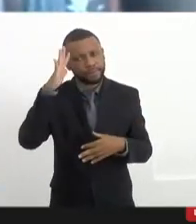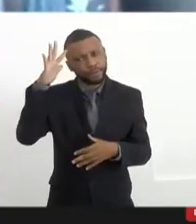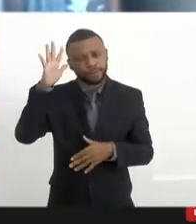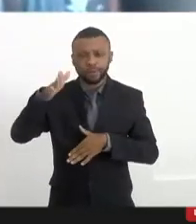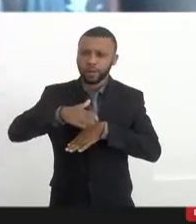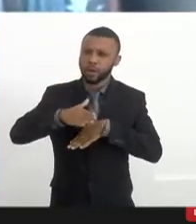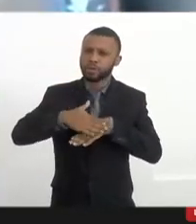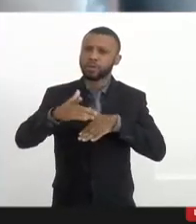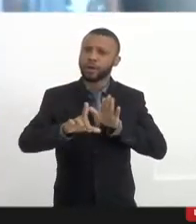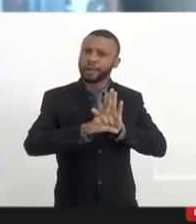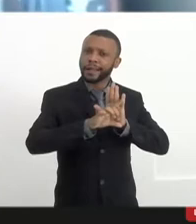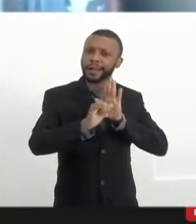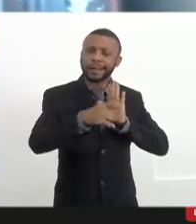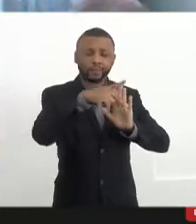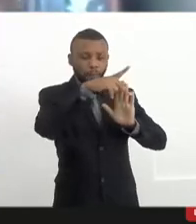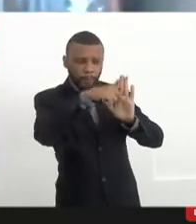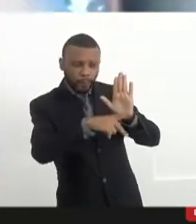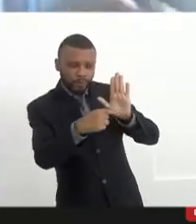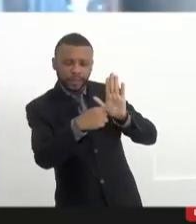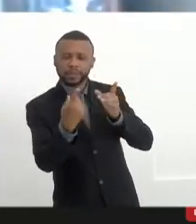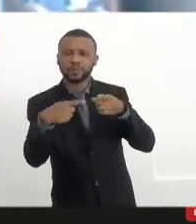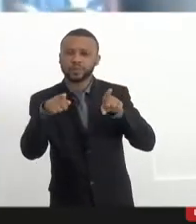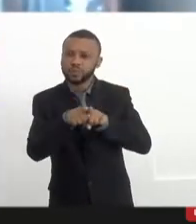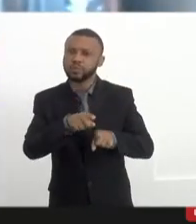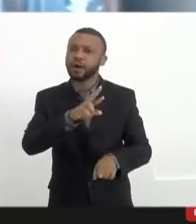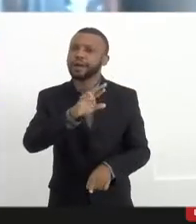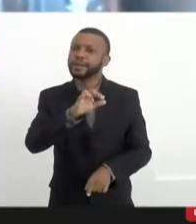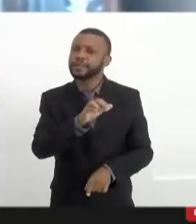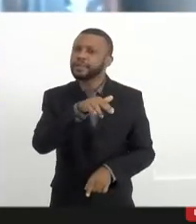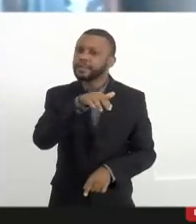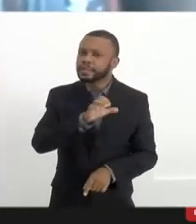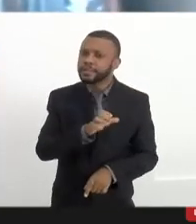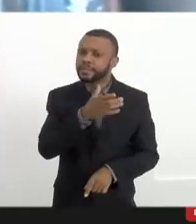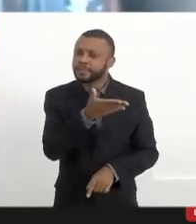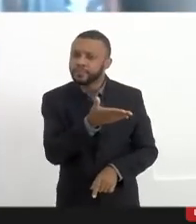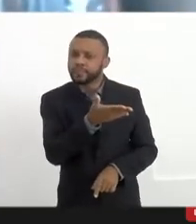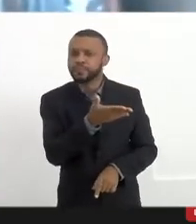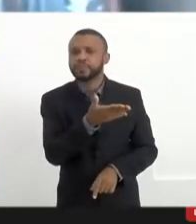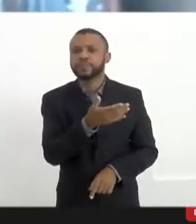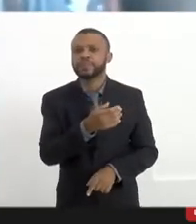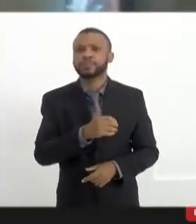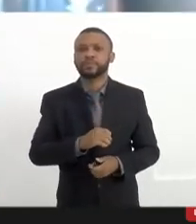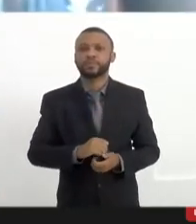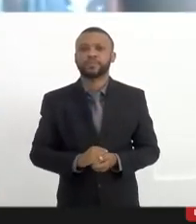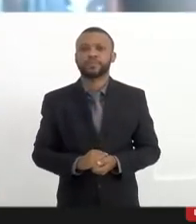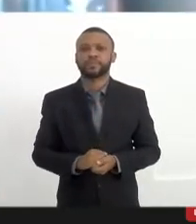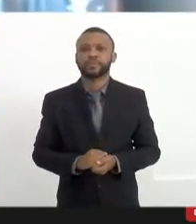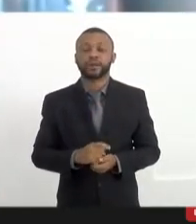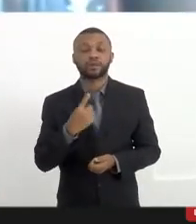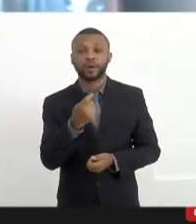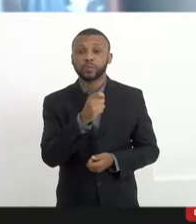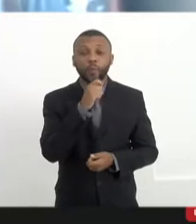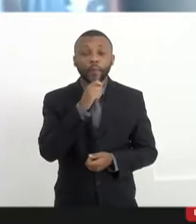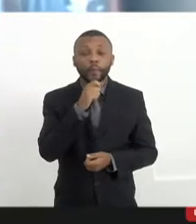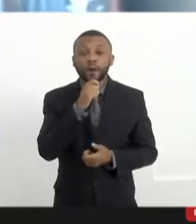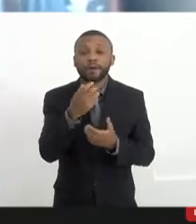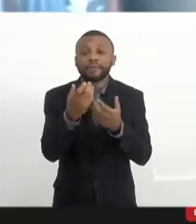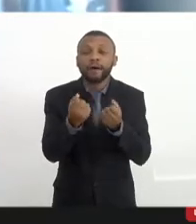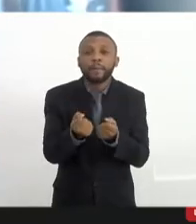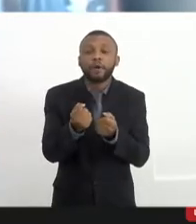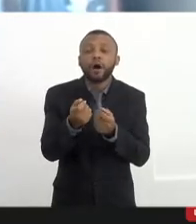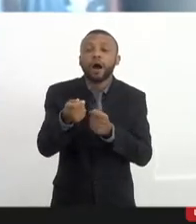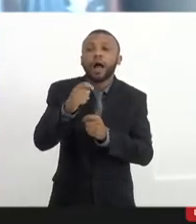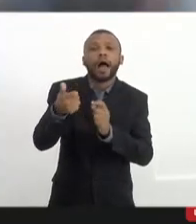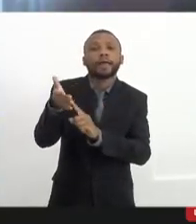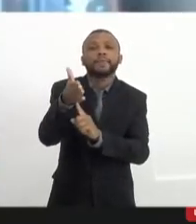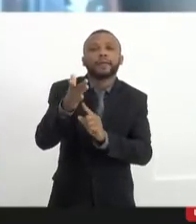lei ou autor de um projeto com a Regiane, que foi, aliás, iniciativa dela. Não vamos abrir mão dessas bandeiras.